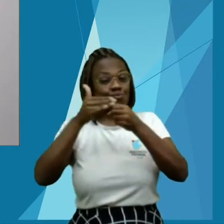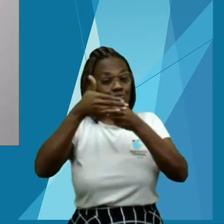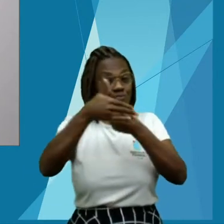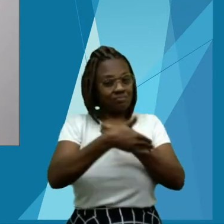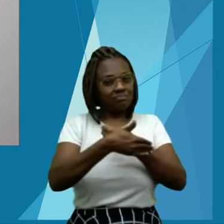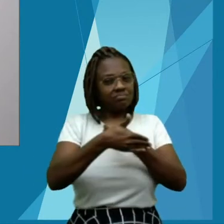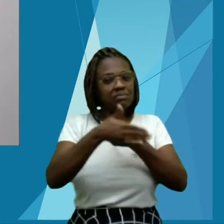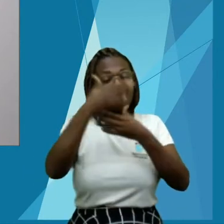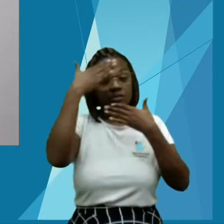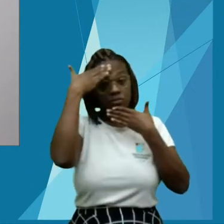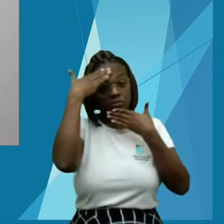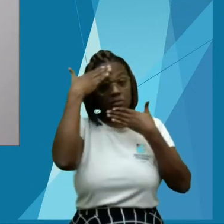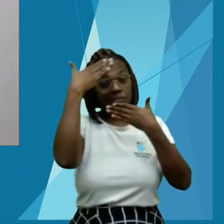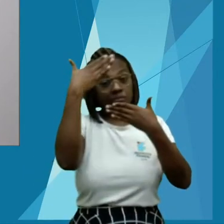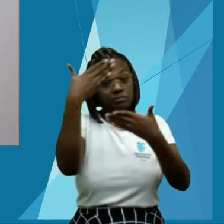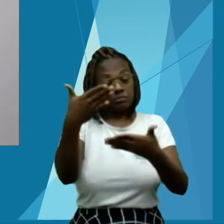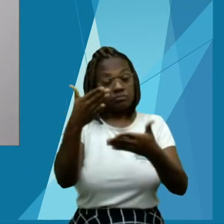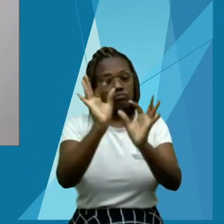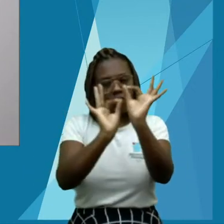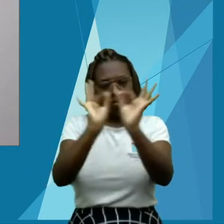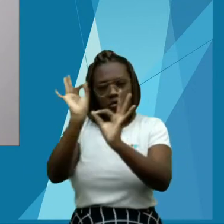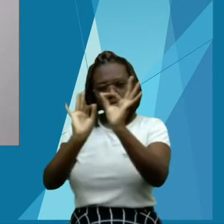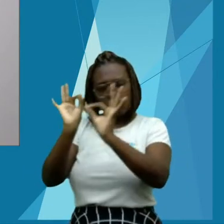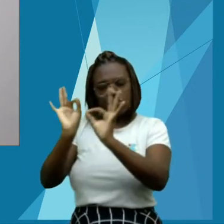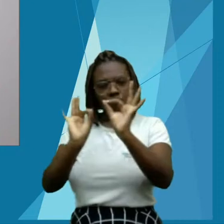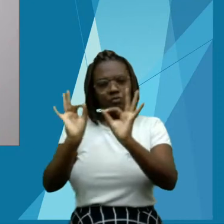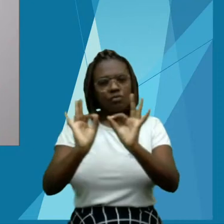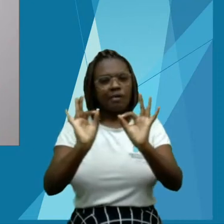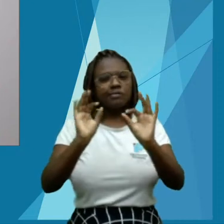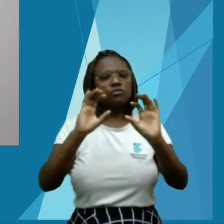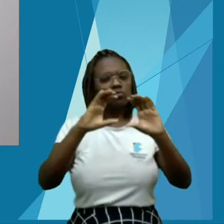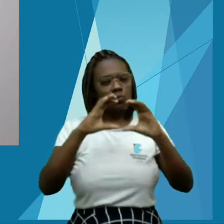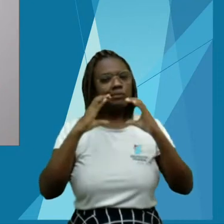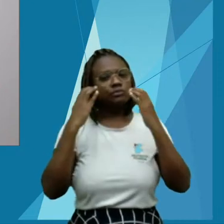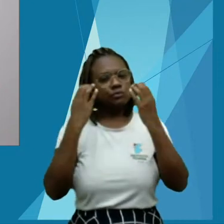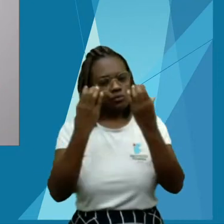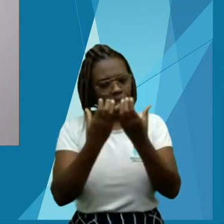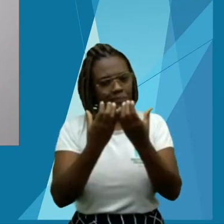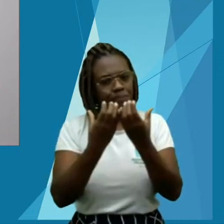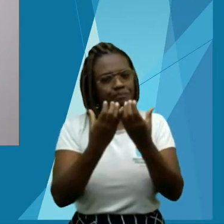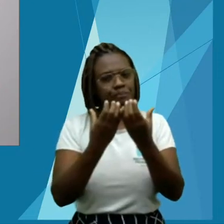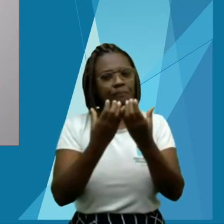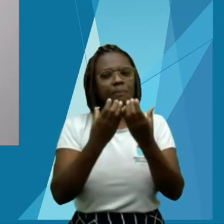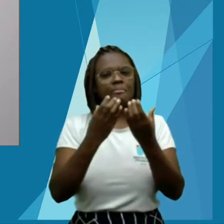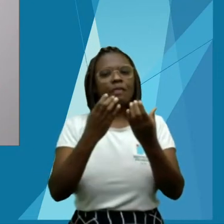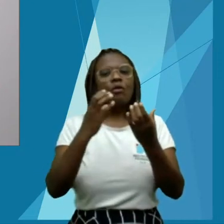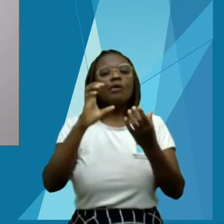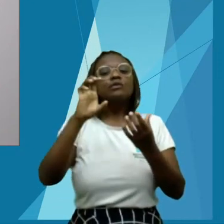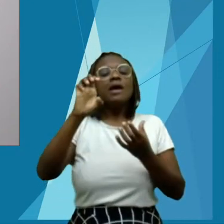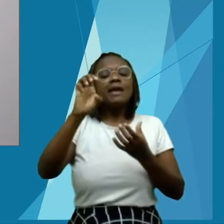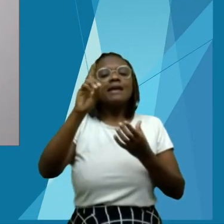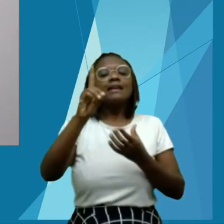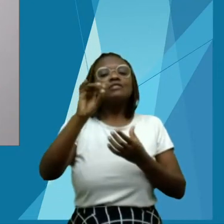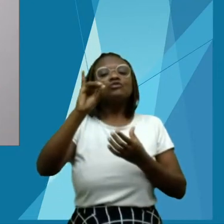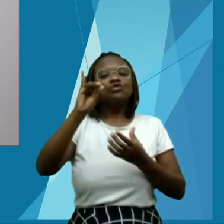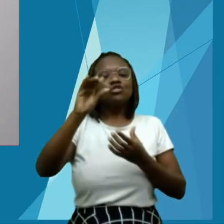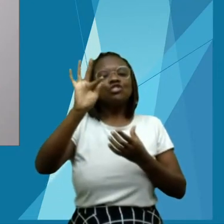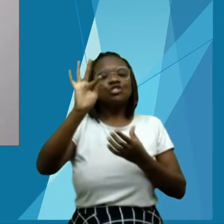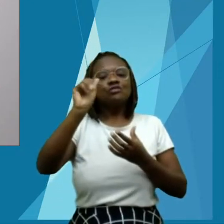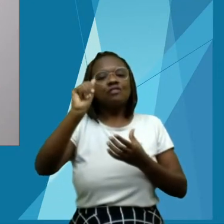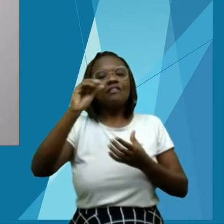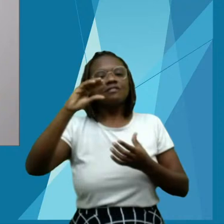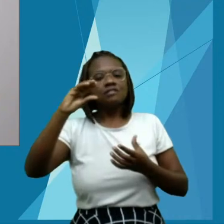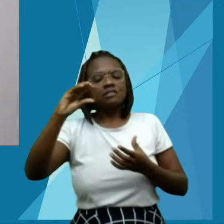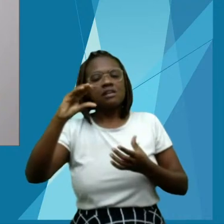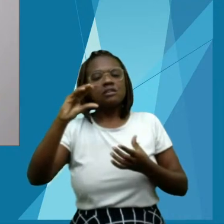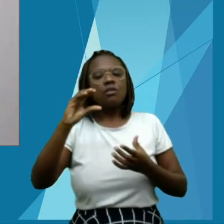normal. E essa obra, ela pode ser encontrada tanto no site da editora